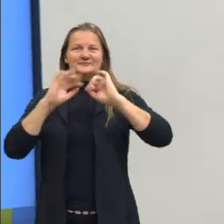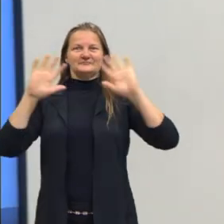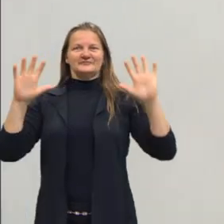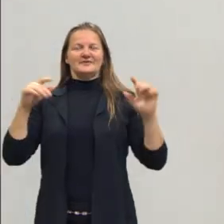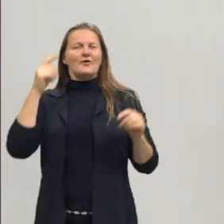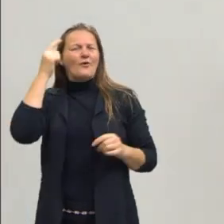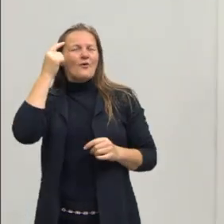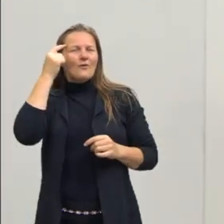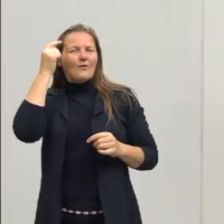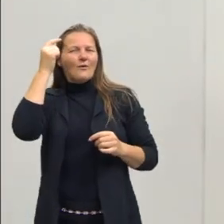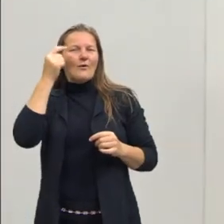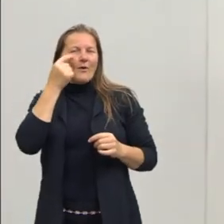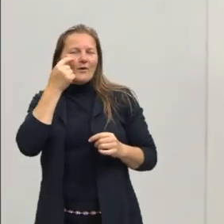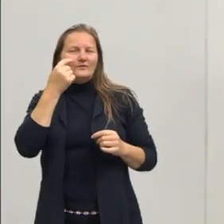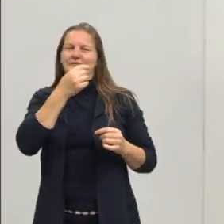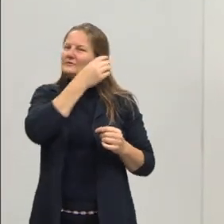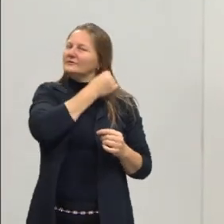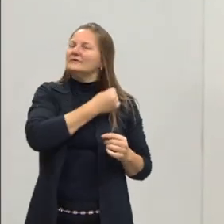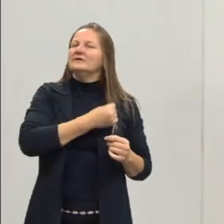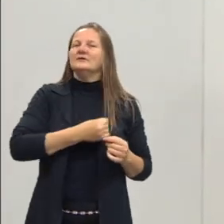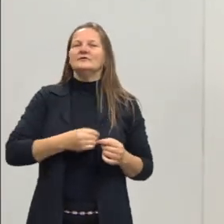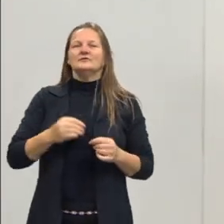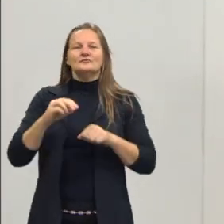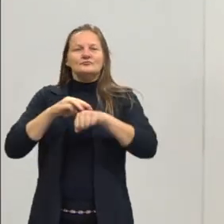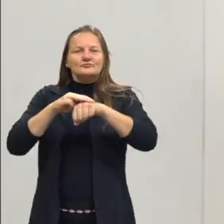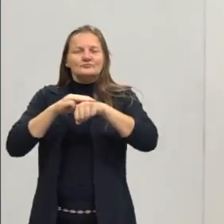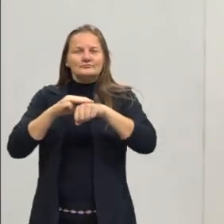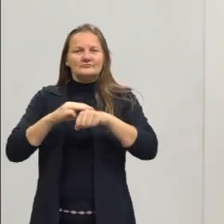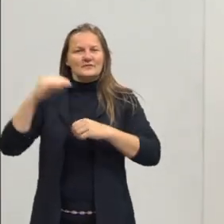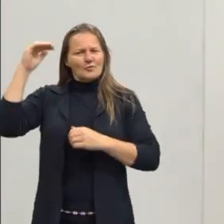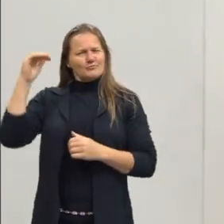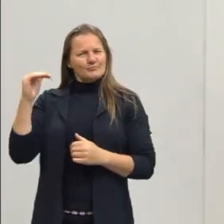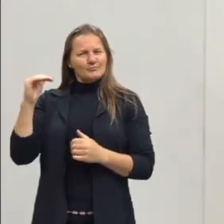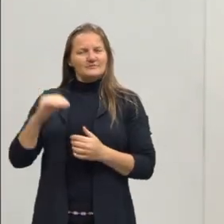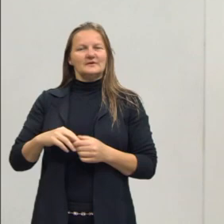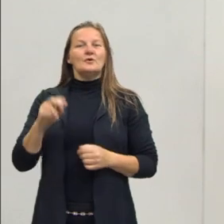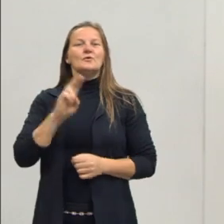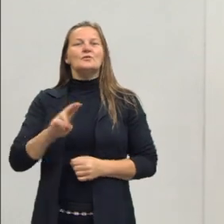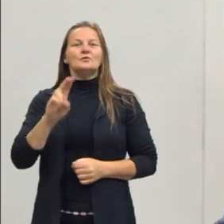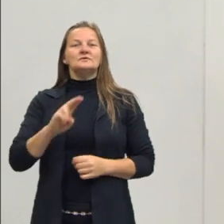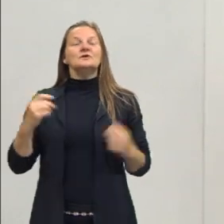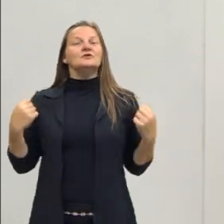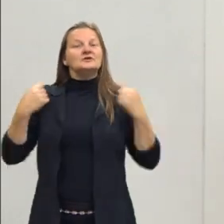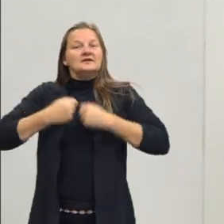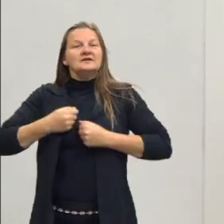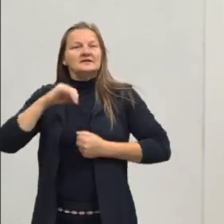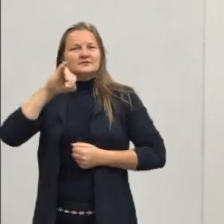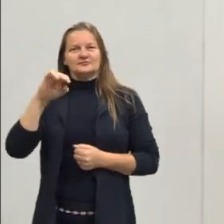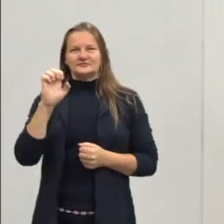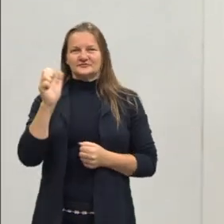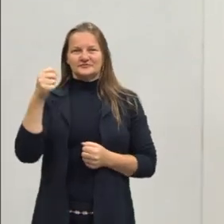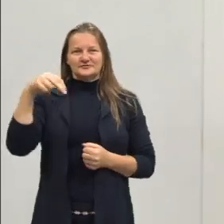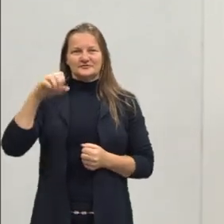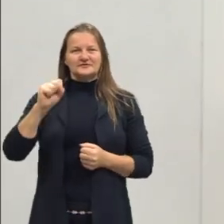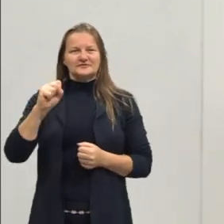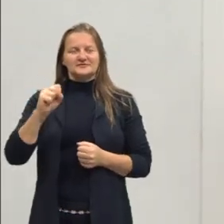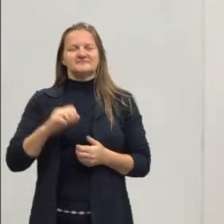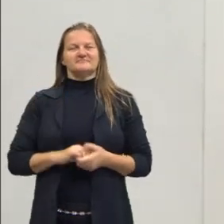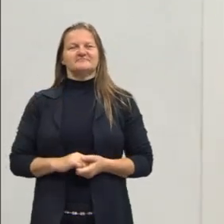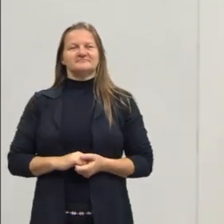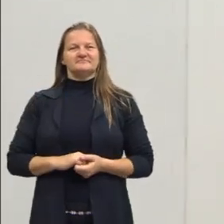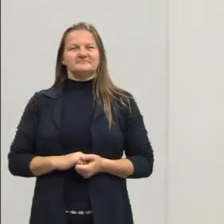e cabelos castanhos, estatura baixa e hoje eu estou vestindo uma jaqueta jeans apeluciada.